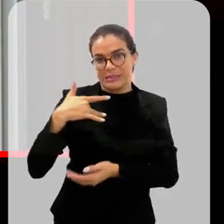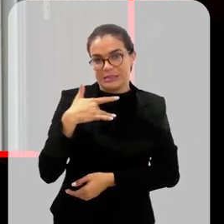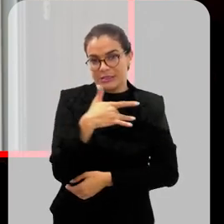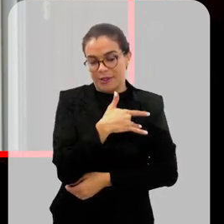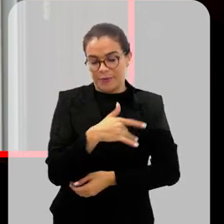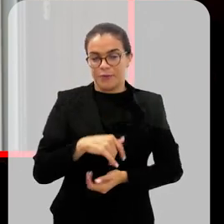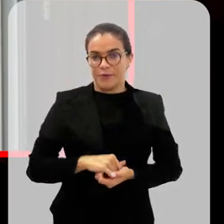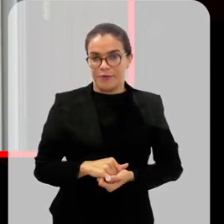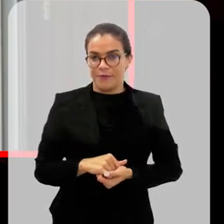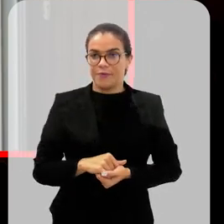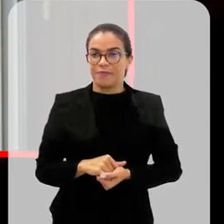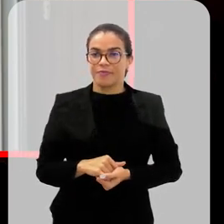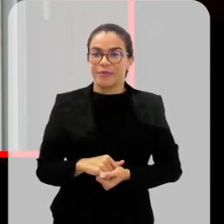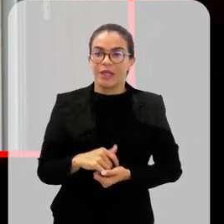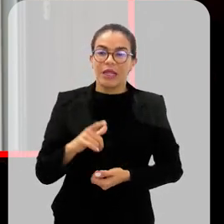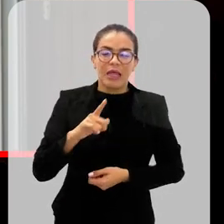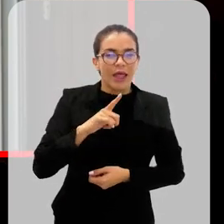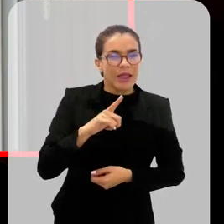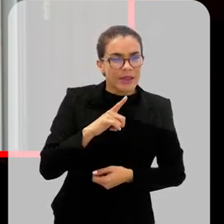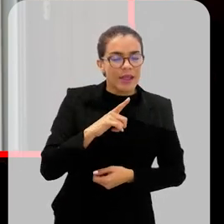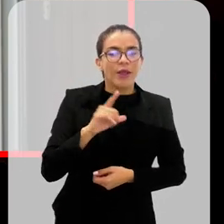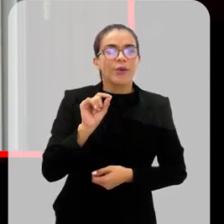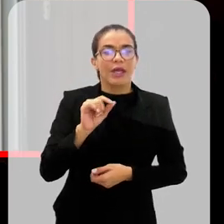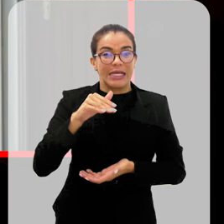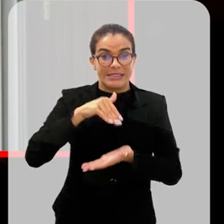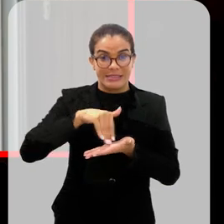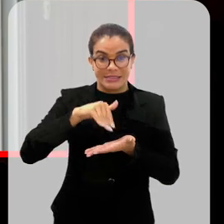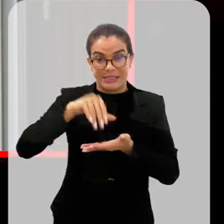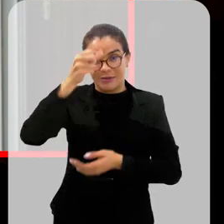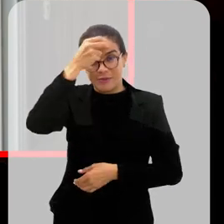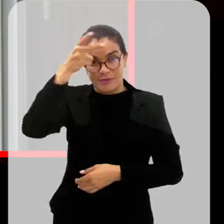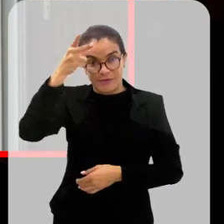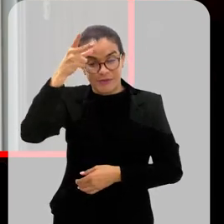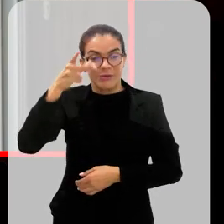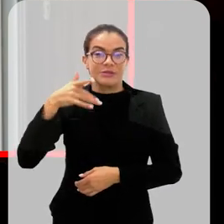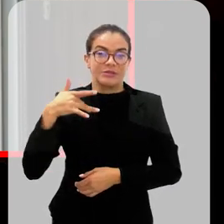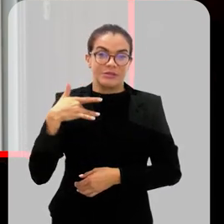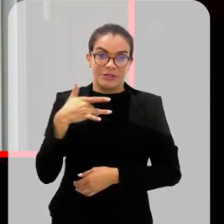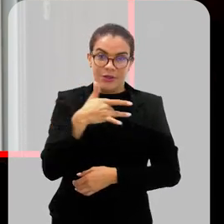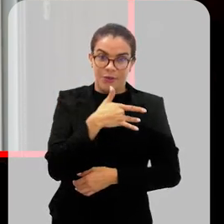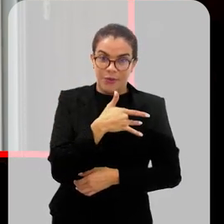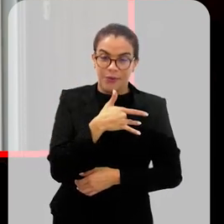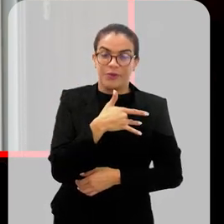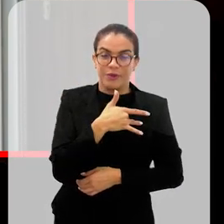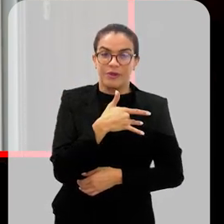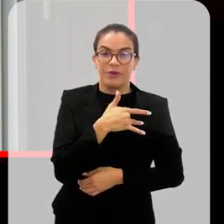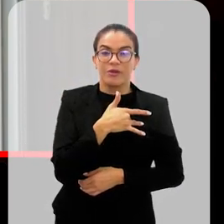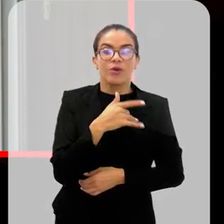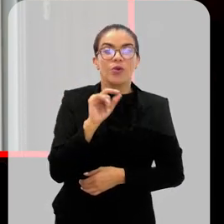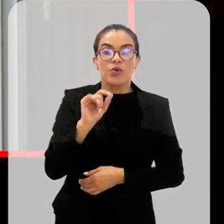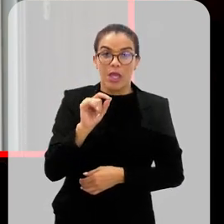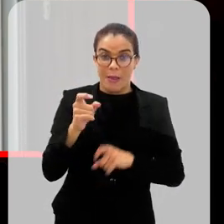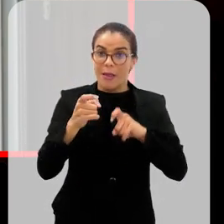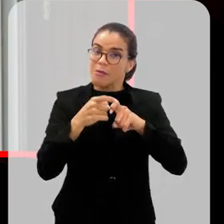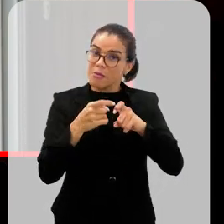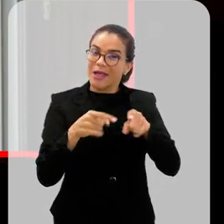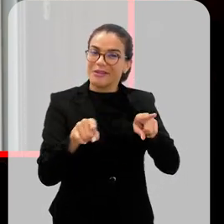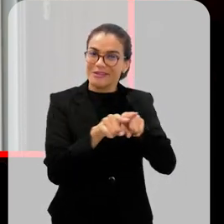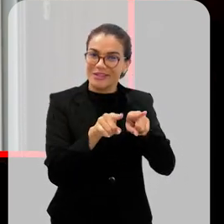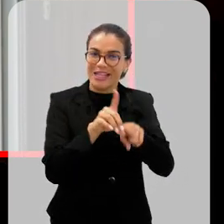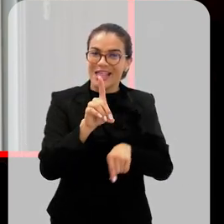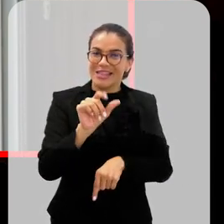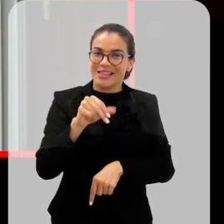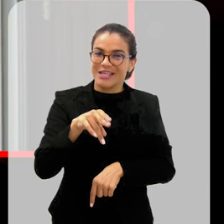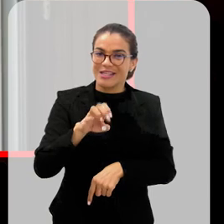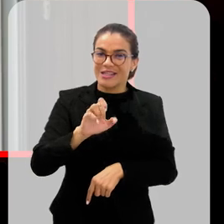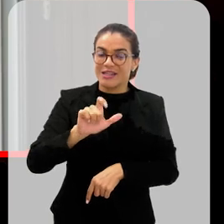Tenho visto bastante, e visto até normal, o secretário municipal de saúde, né? Aqui da Prefeitura do Rio de Janeiro, que é médico também,